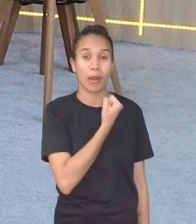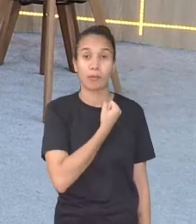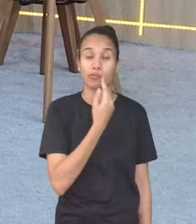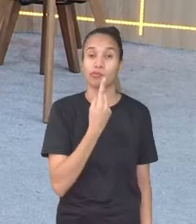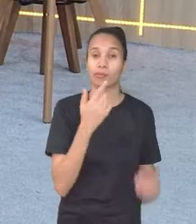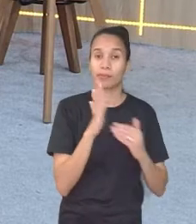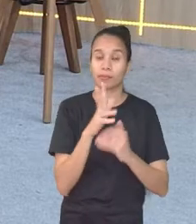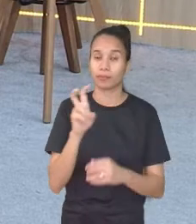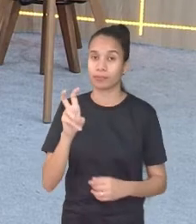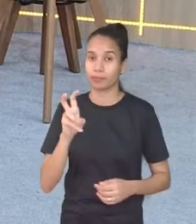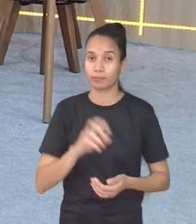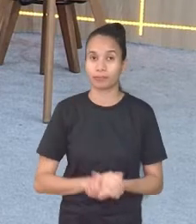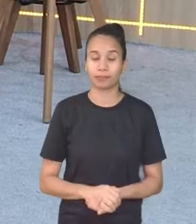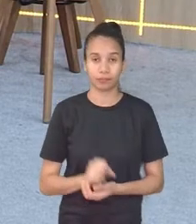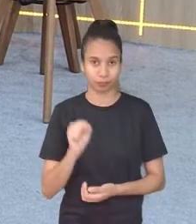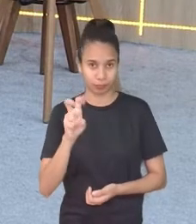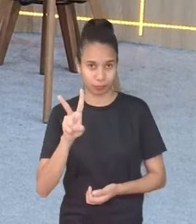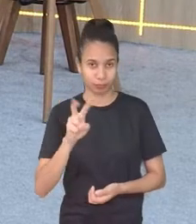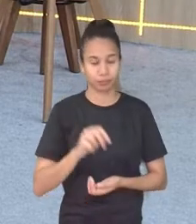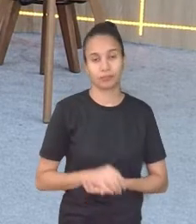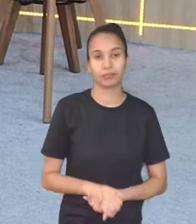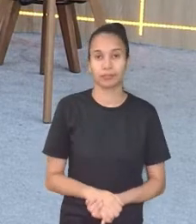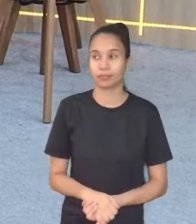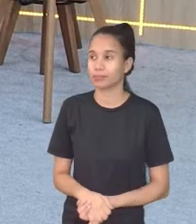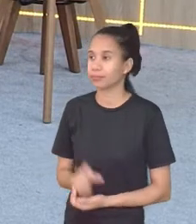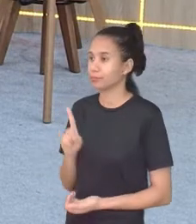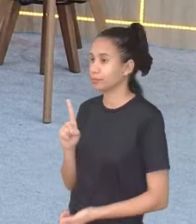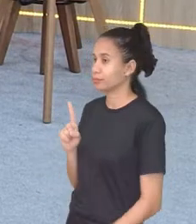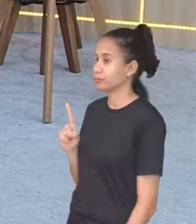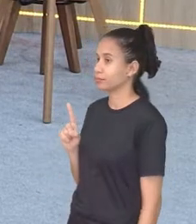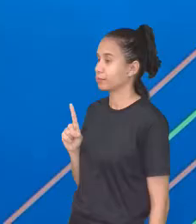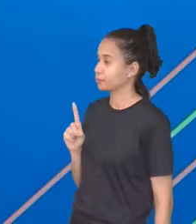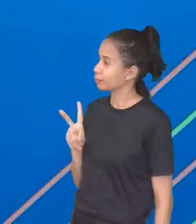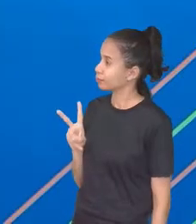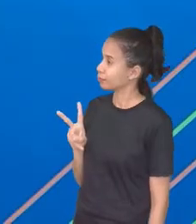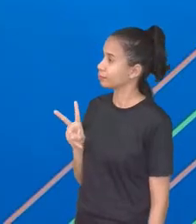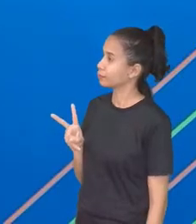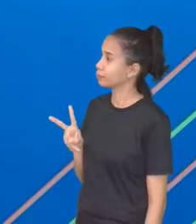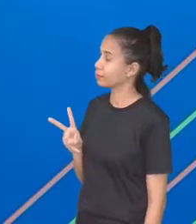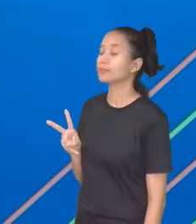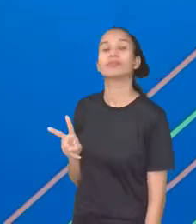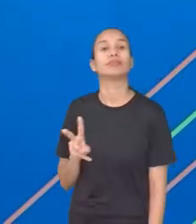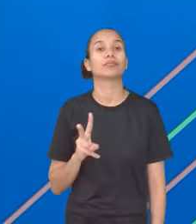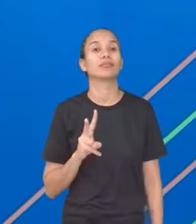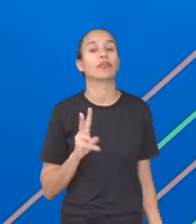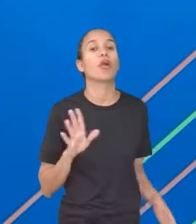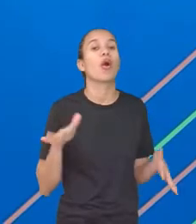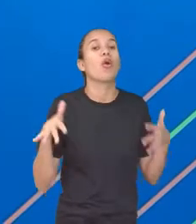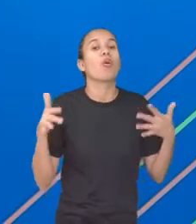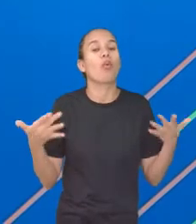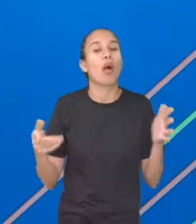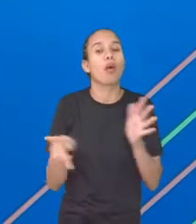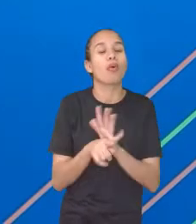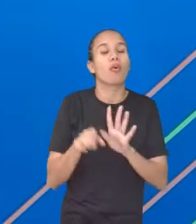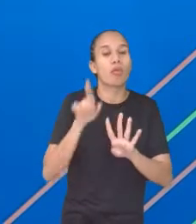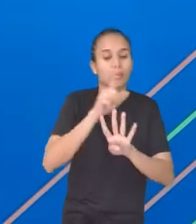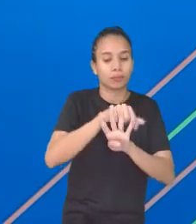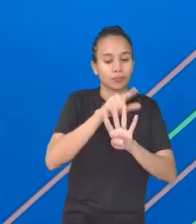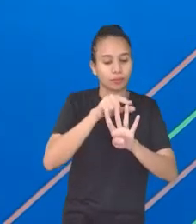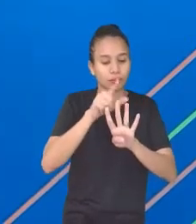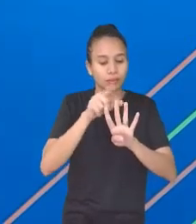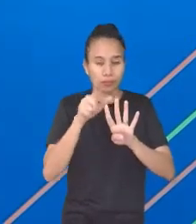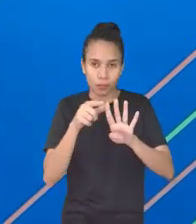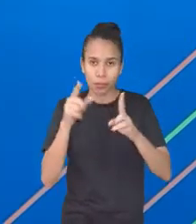5. 2. 2. 1, 2. Quais os quatro tipos de